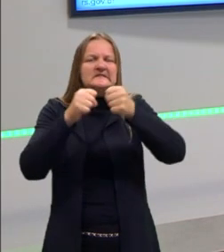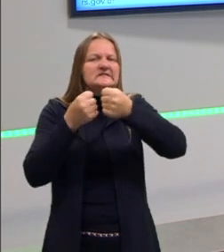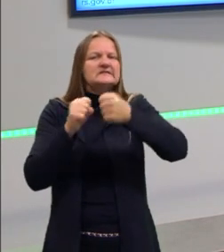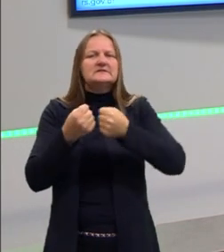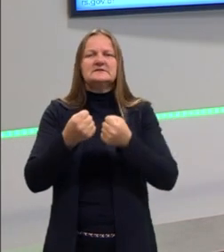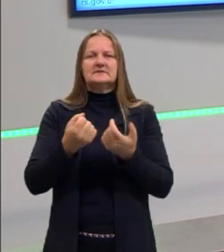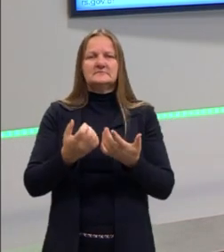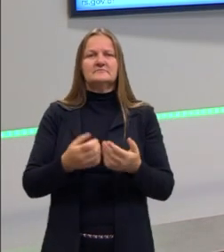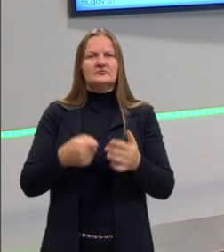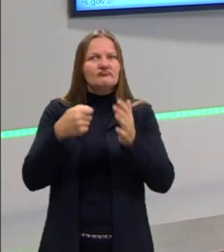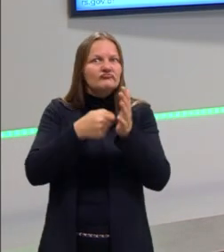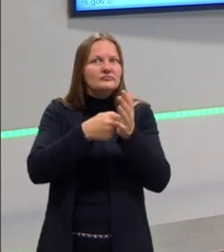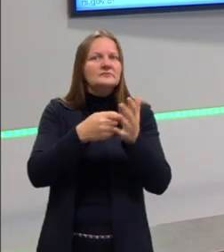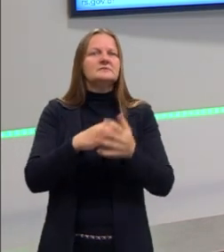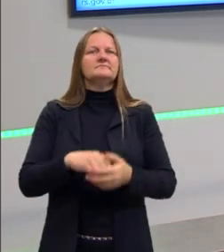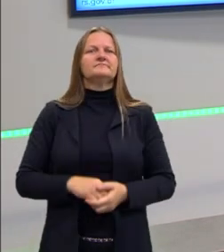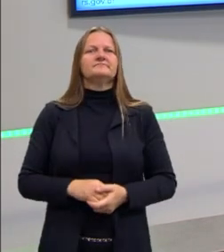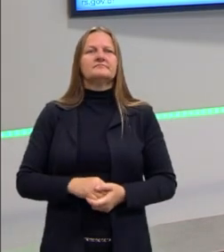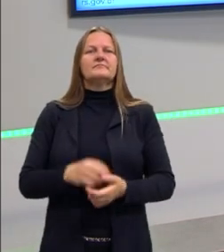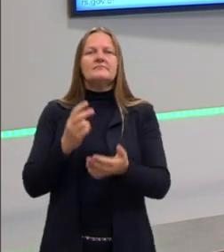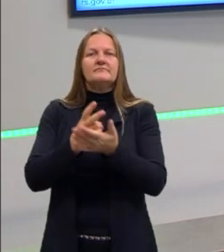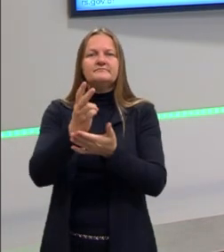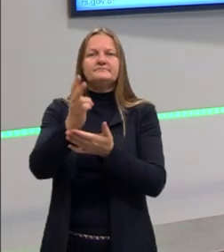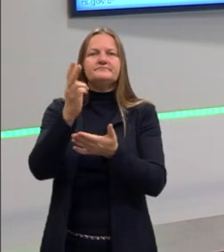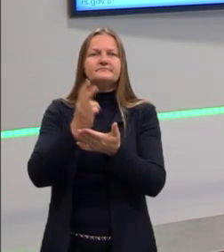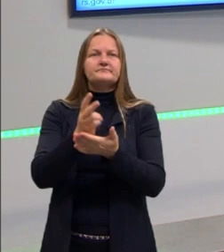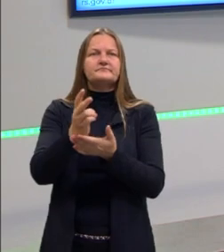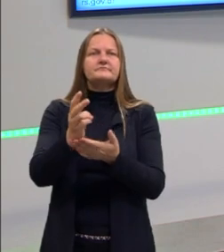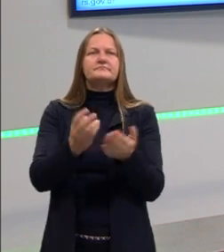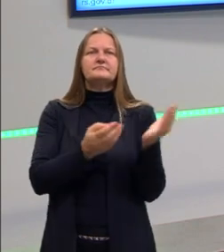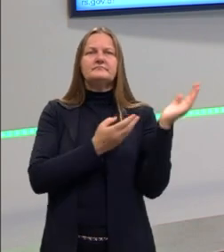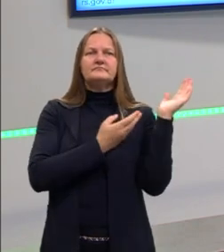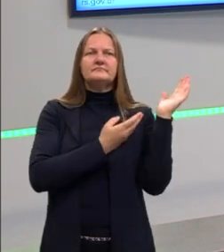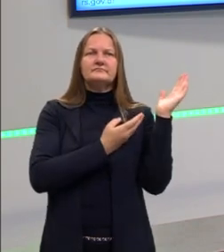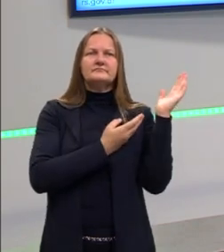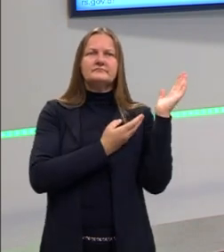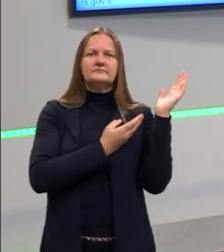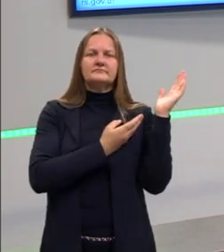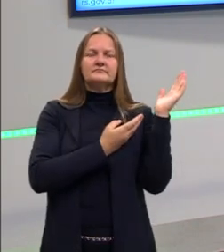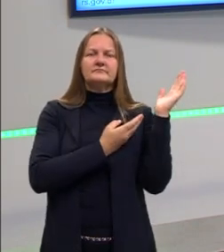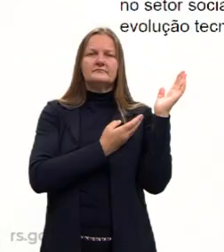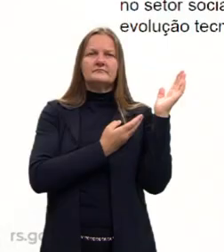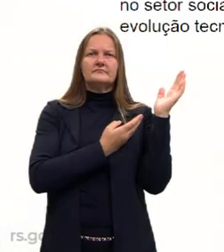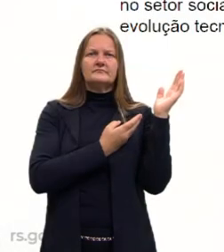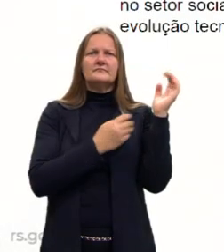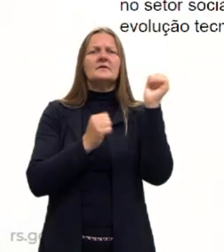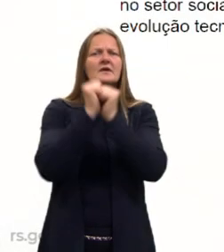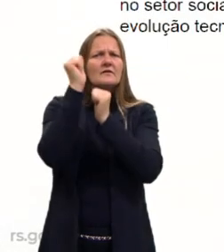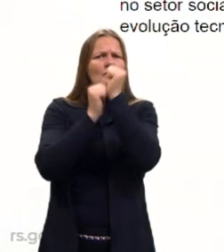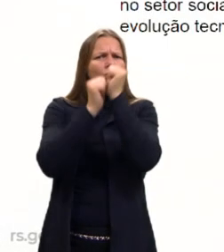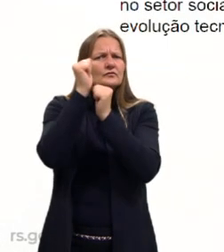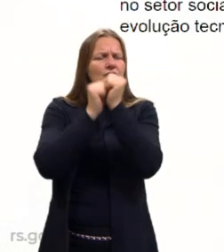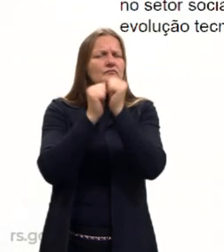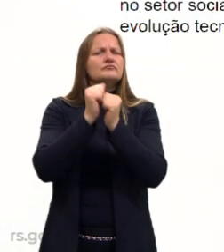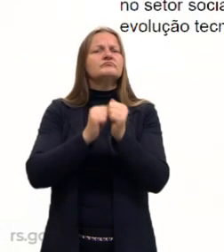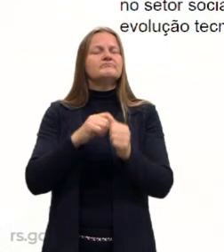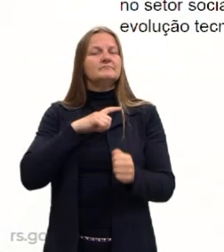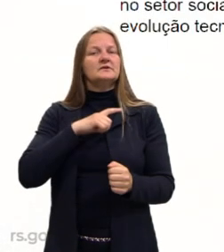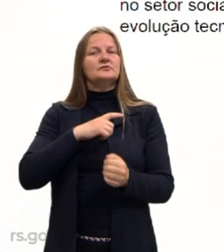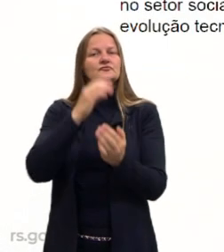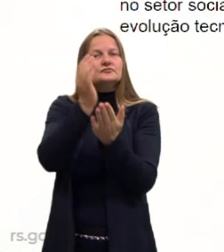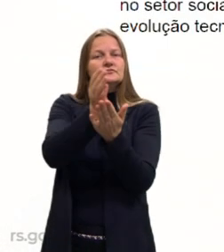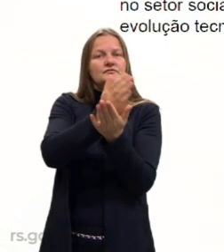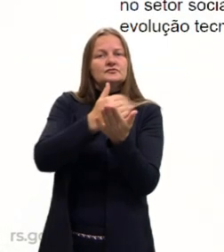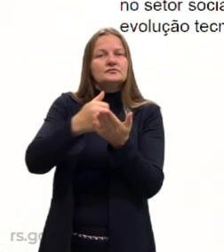a máquina, tá? Vamos dar, então, continuidade. Olha lá, a Revolução Industrial, também, ela pode ser dividida, então, em três partes,